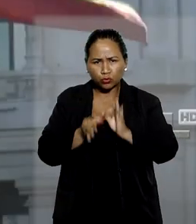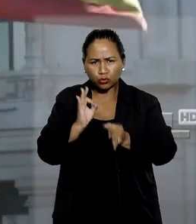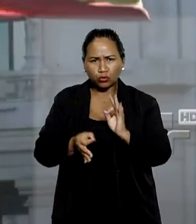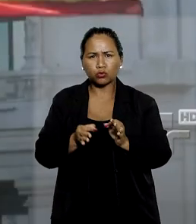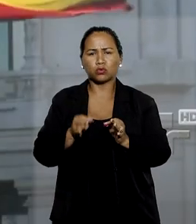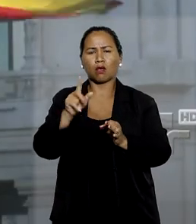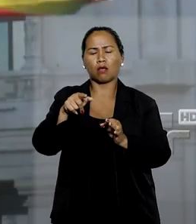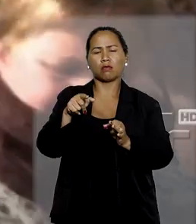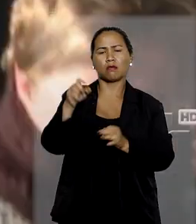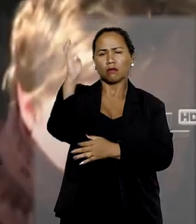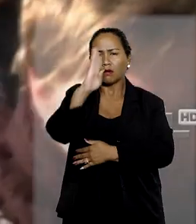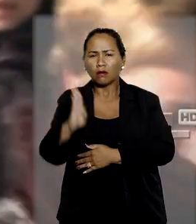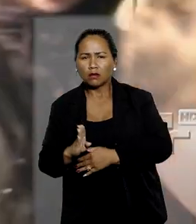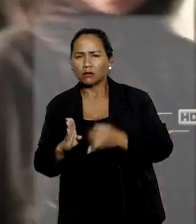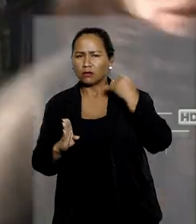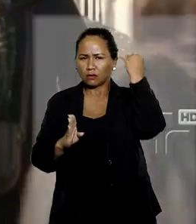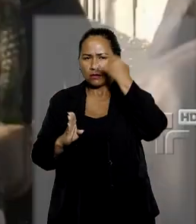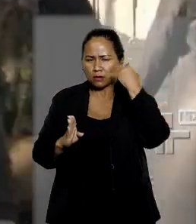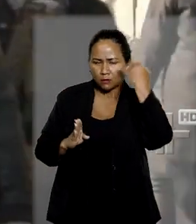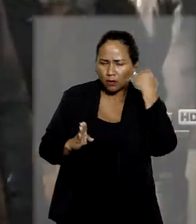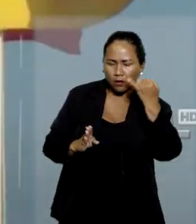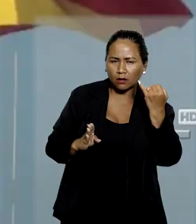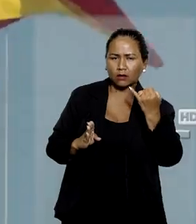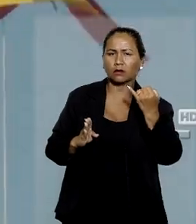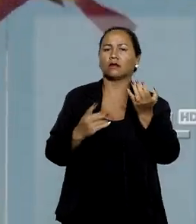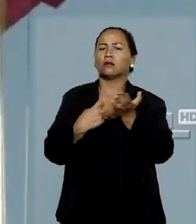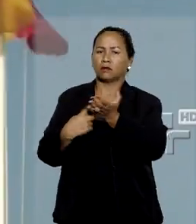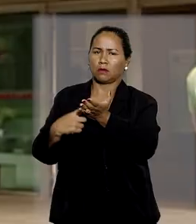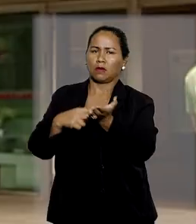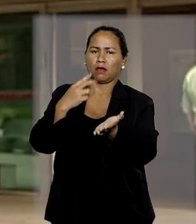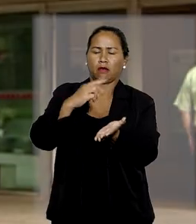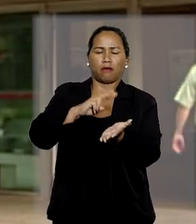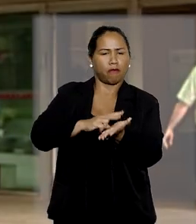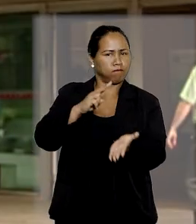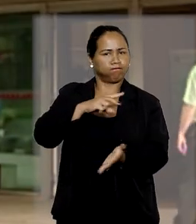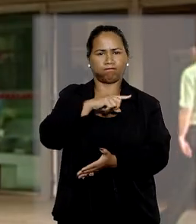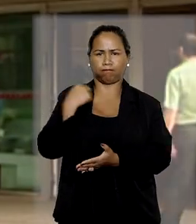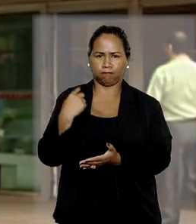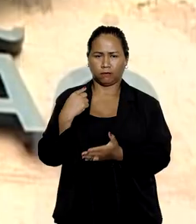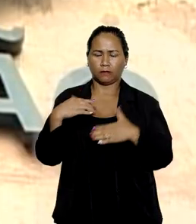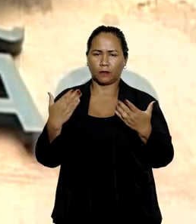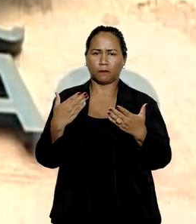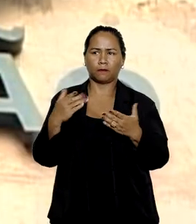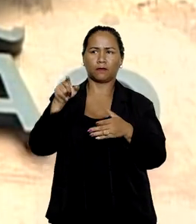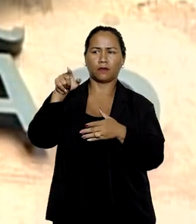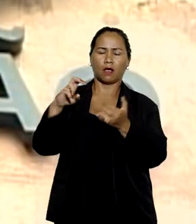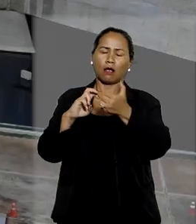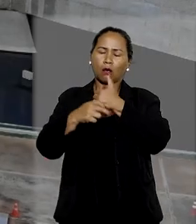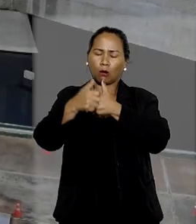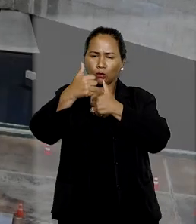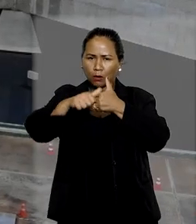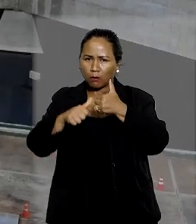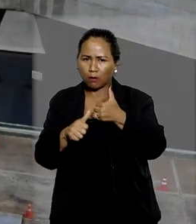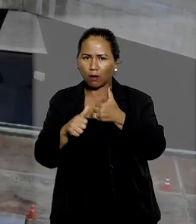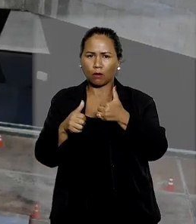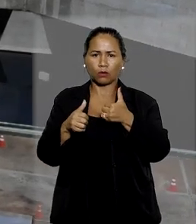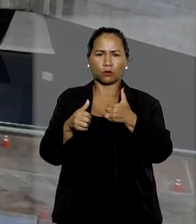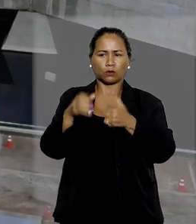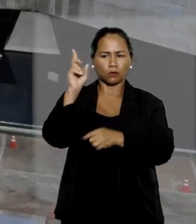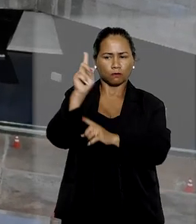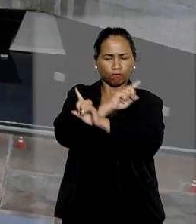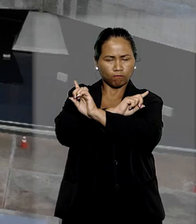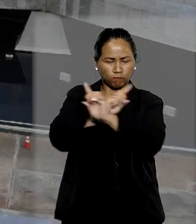em matéria penal entre Brasil e Espanha, inclusive quanto à prescrição. O tribunal rejeitou o pedido. A defesa